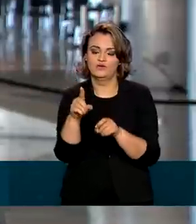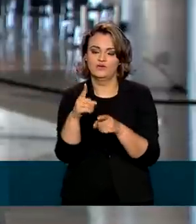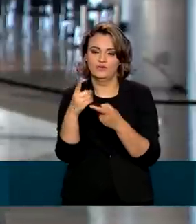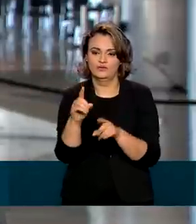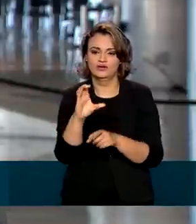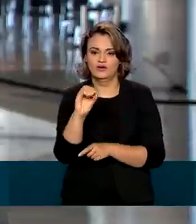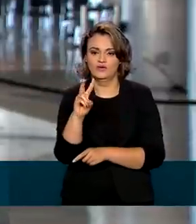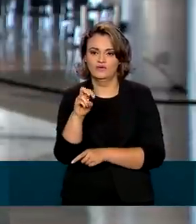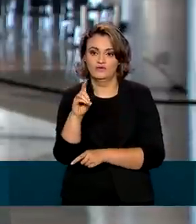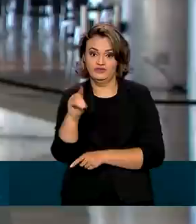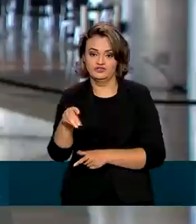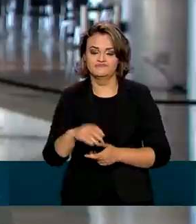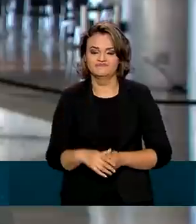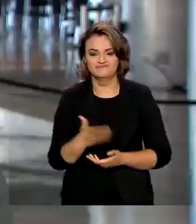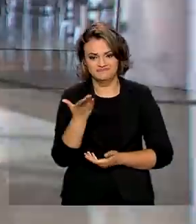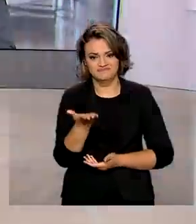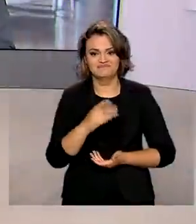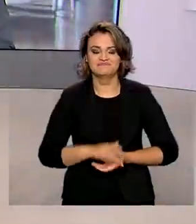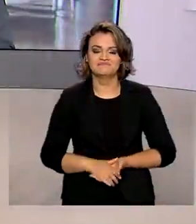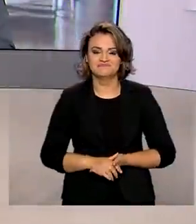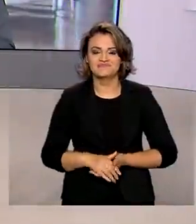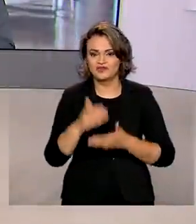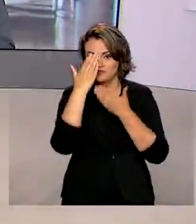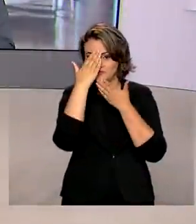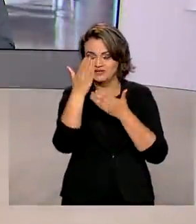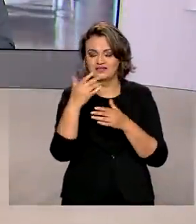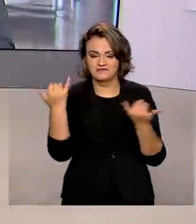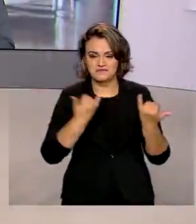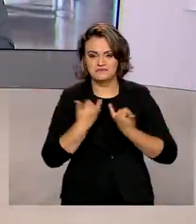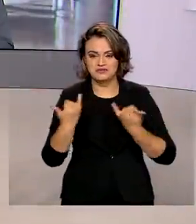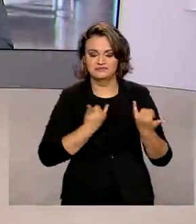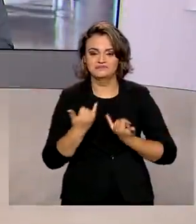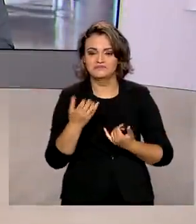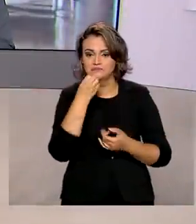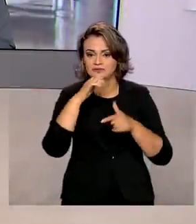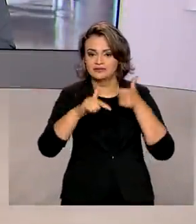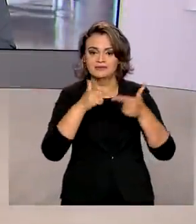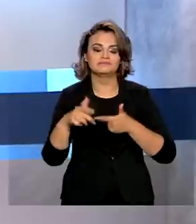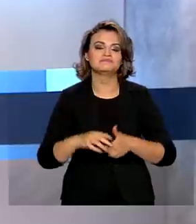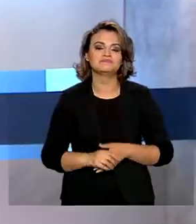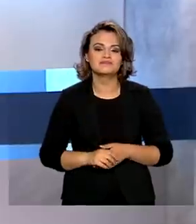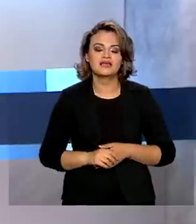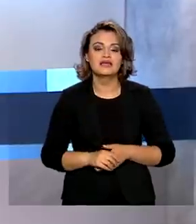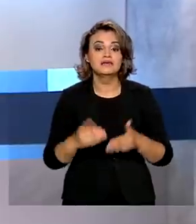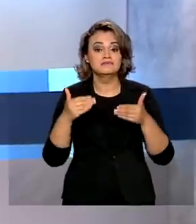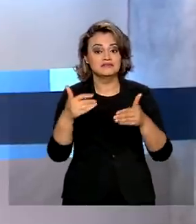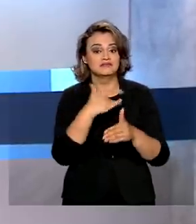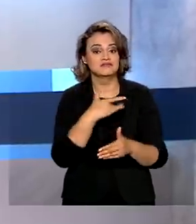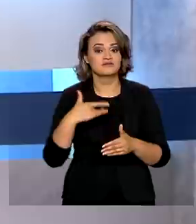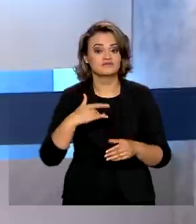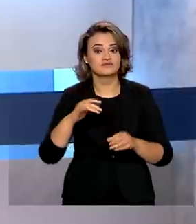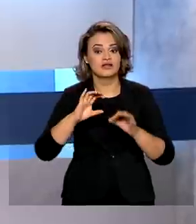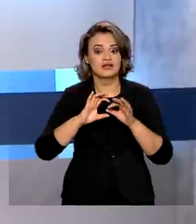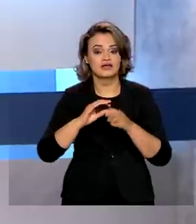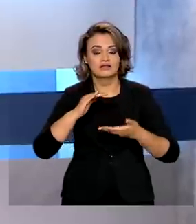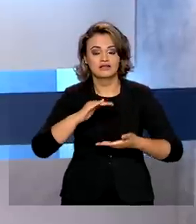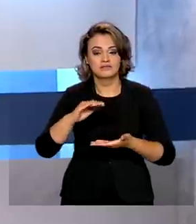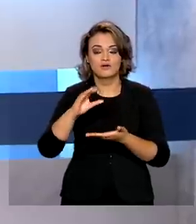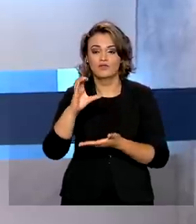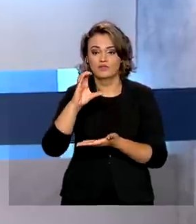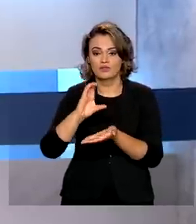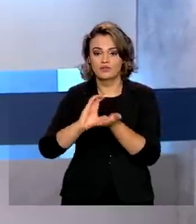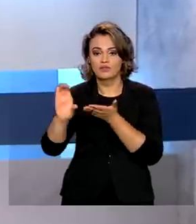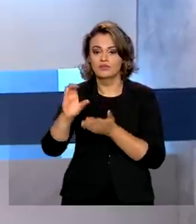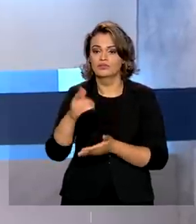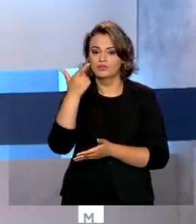-19. Dani? Obrigada, Márcia, pelas suas informações. Bom trabalho para você. E o Ministério da Saúde liberou hoje 2 milhões e